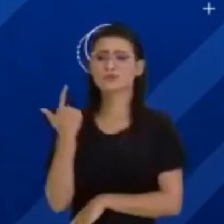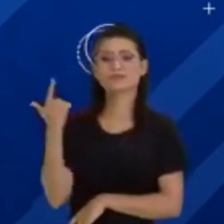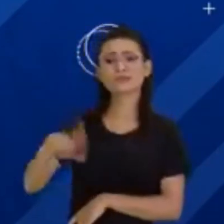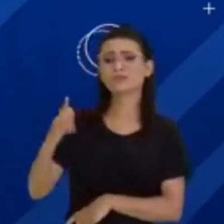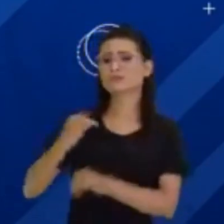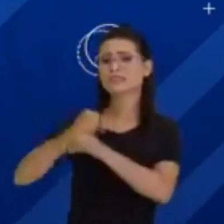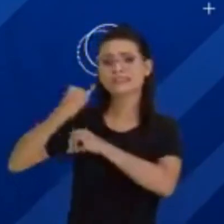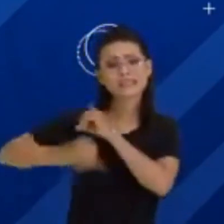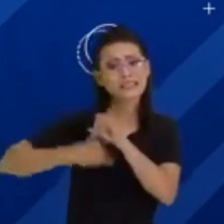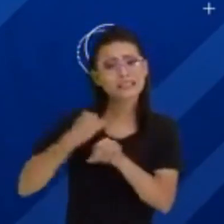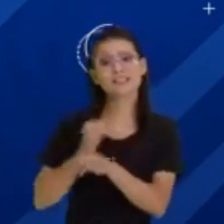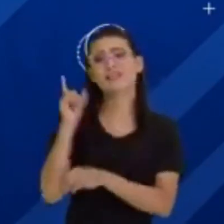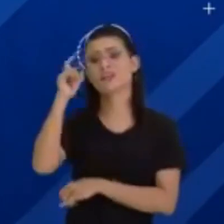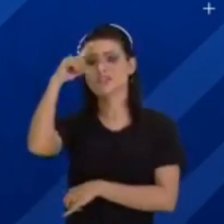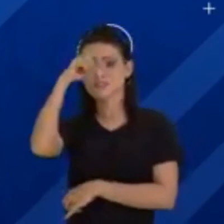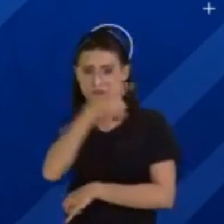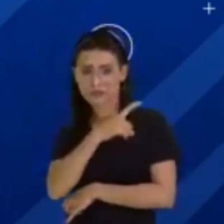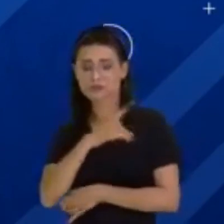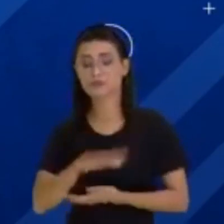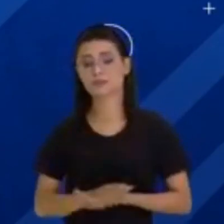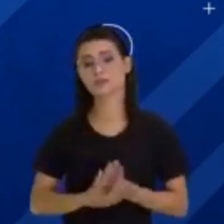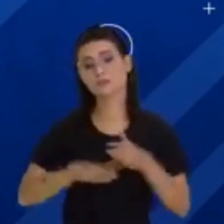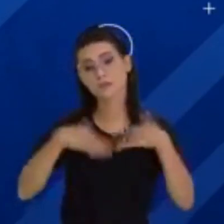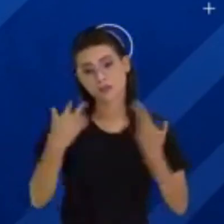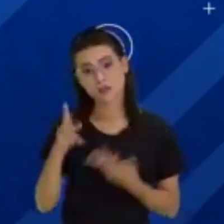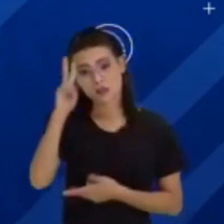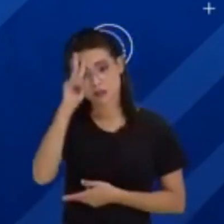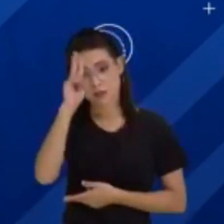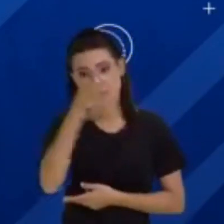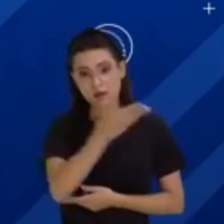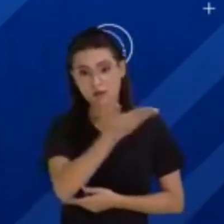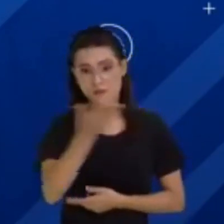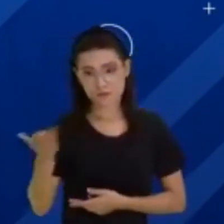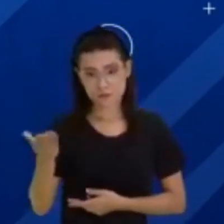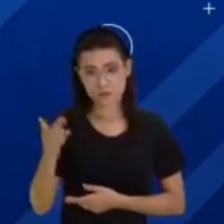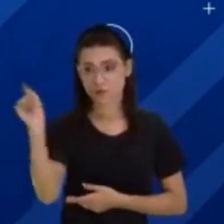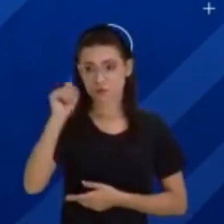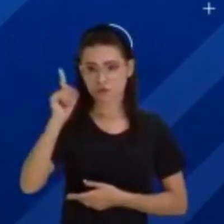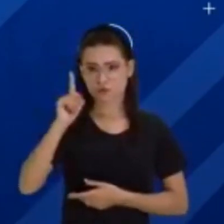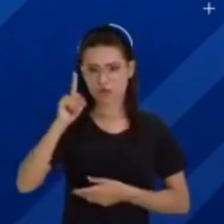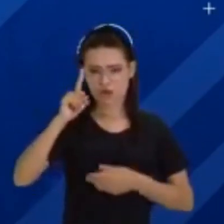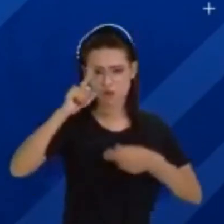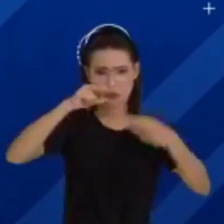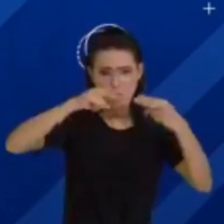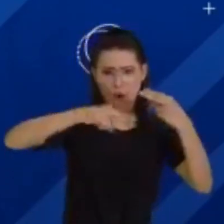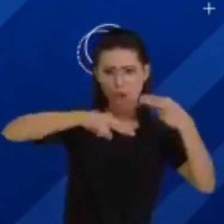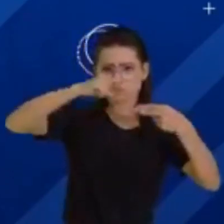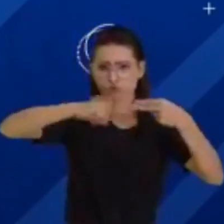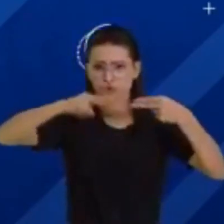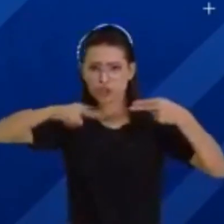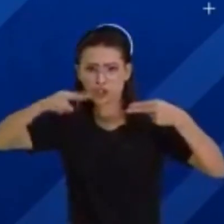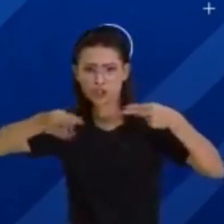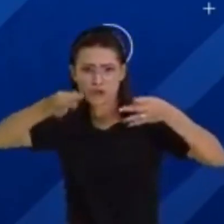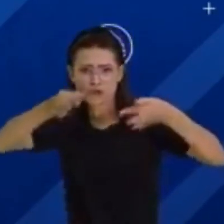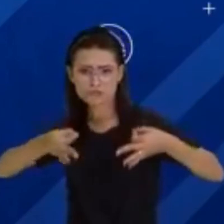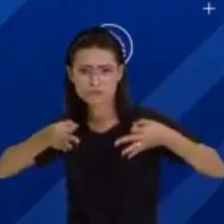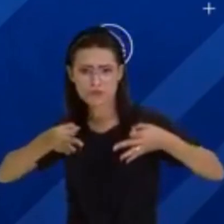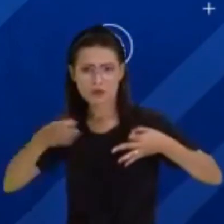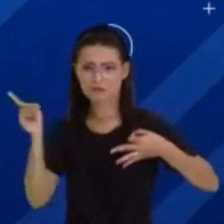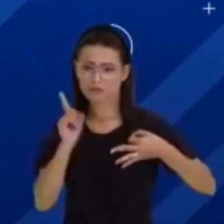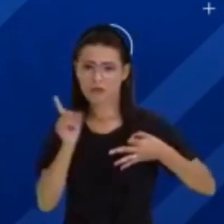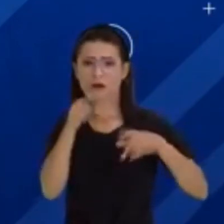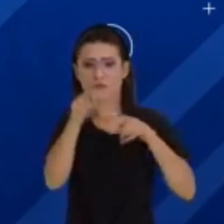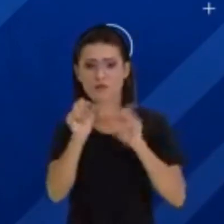aulas. Quero lembrar você também que essas aulas não possuem um nivelamento. Isso significa dizer que você, aluno do Ensino